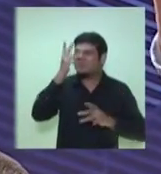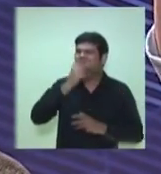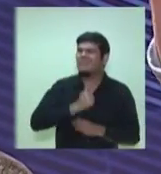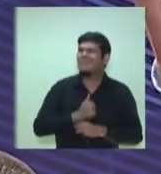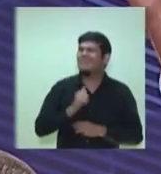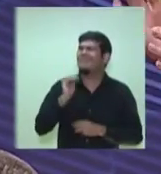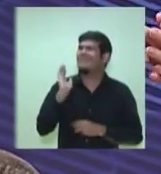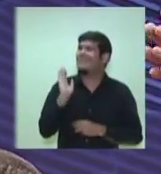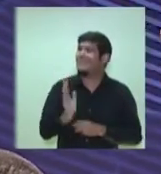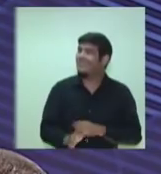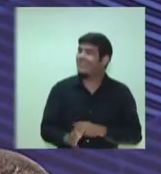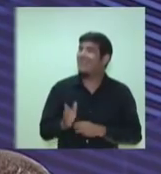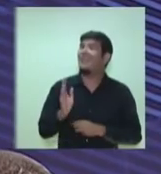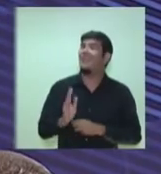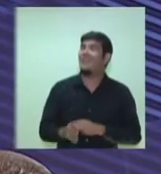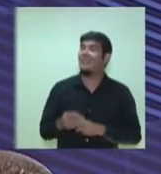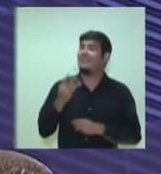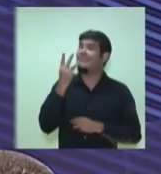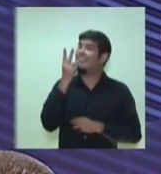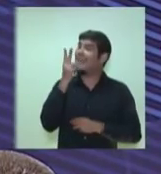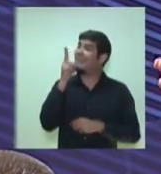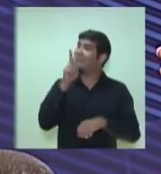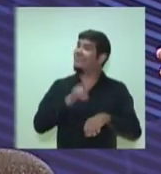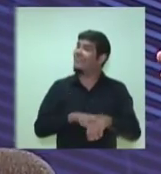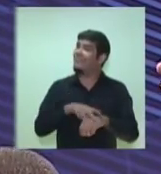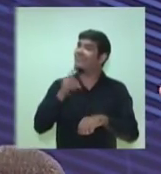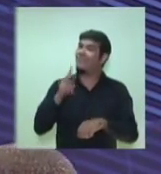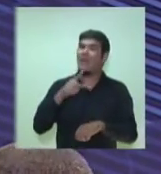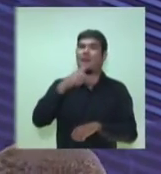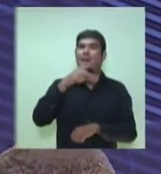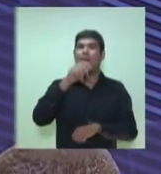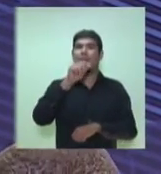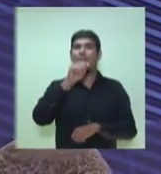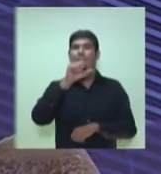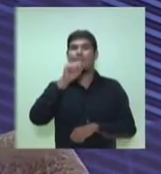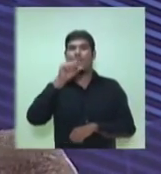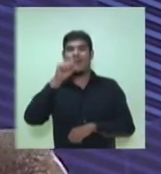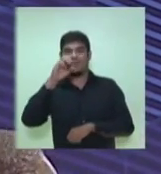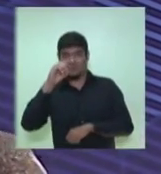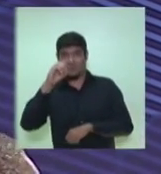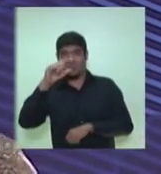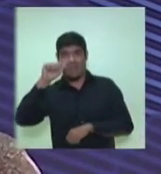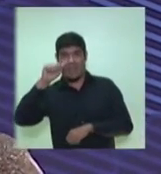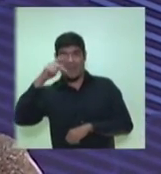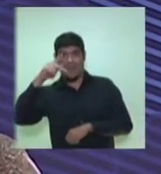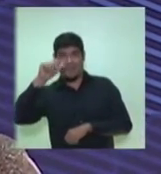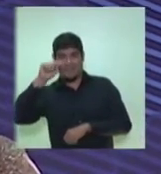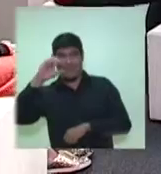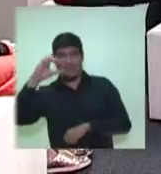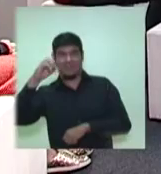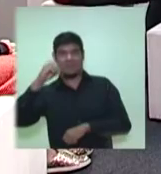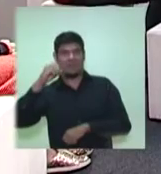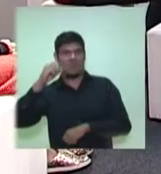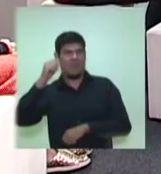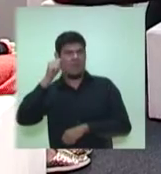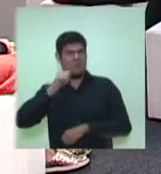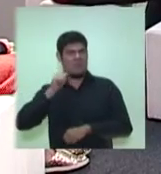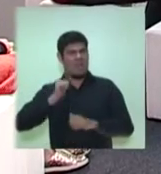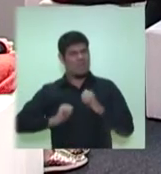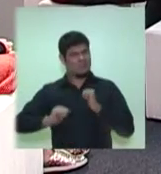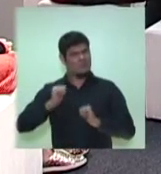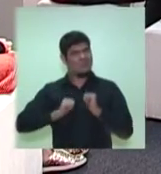é uma série de três, o chamado Passo a Passo. Estava aqui conosco a Fernanda Montenegro, que fez